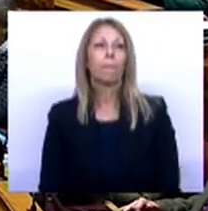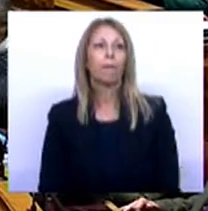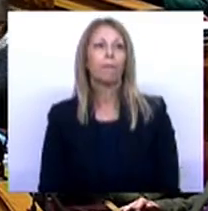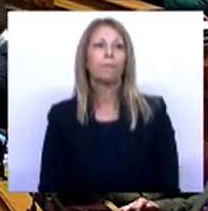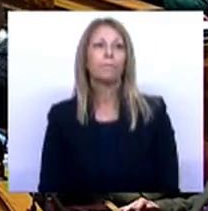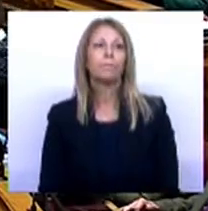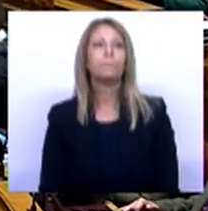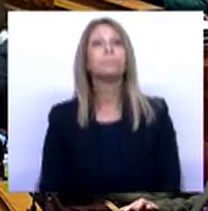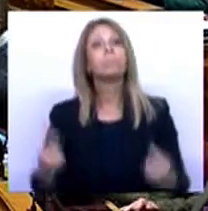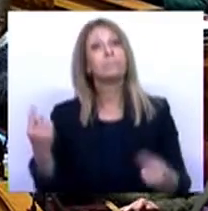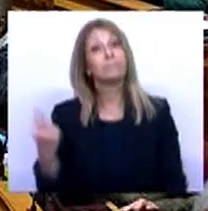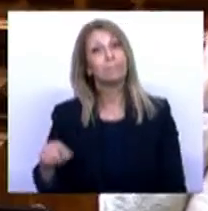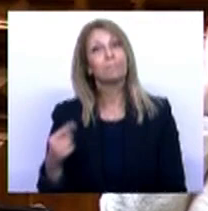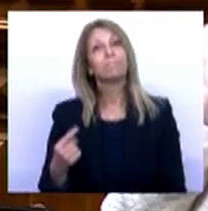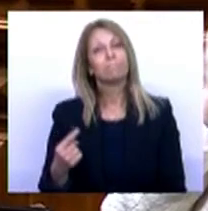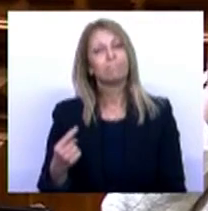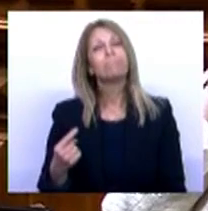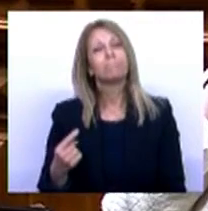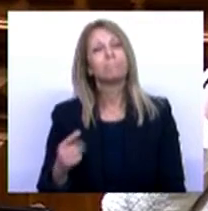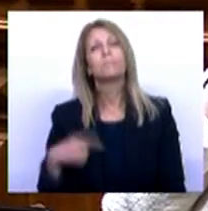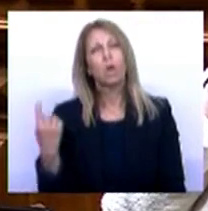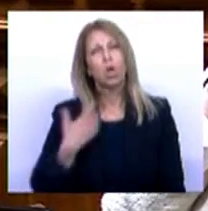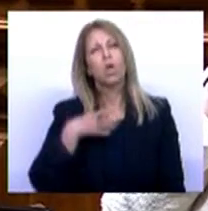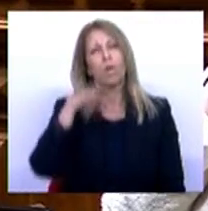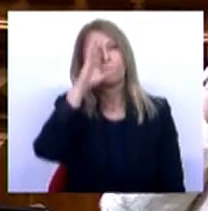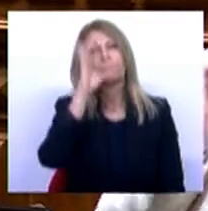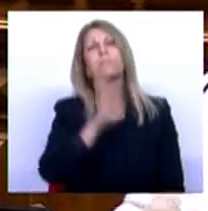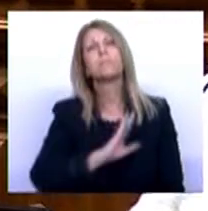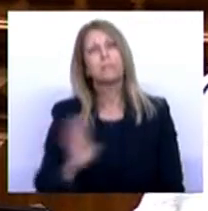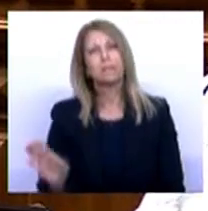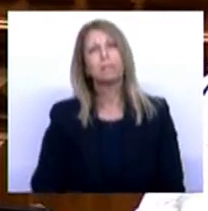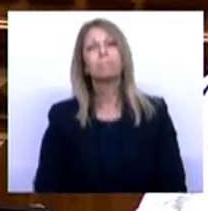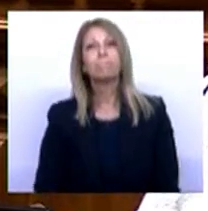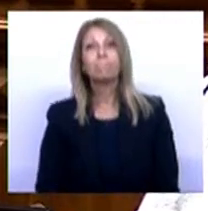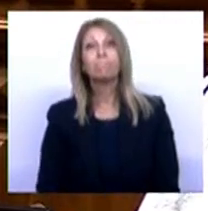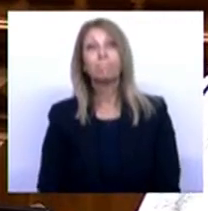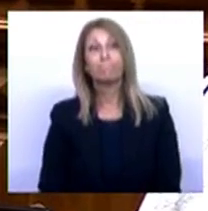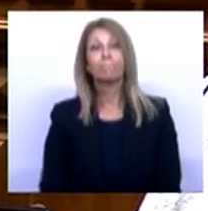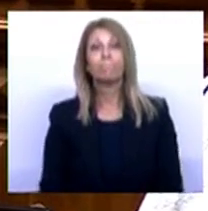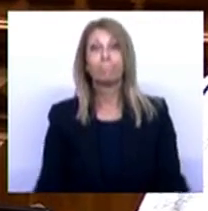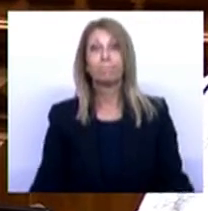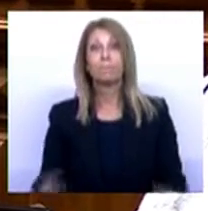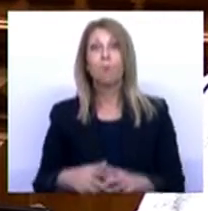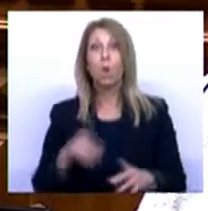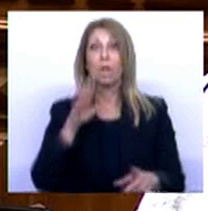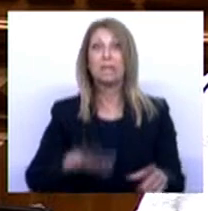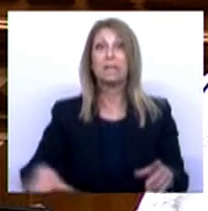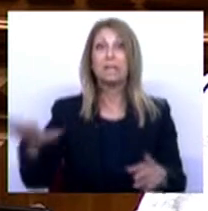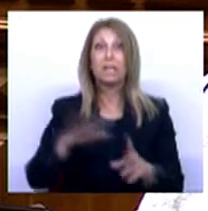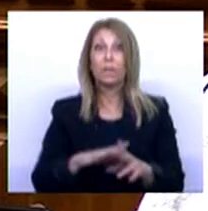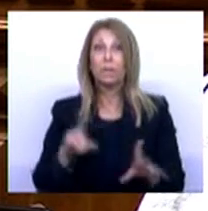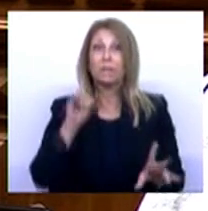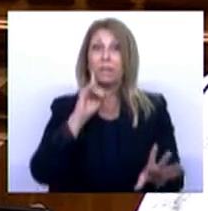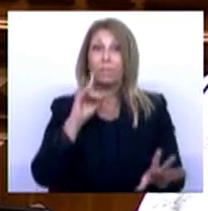Temos bem a noção. Perante a tormenta, perante